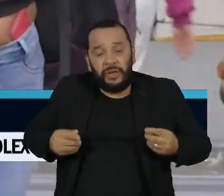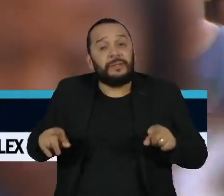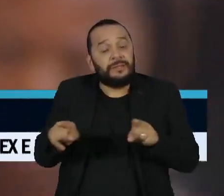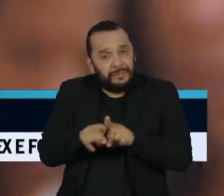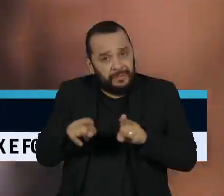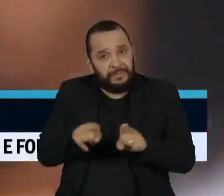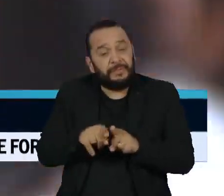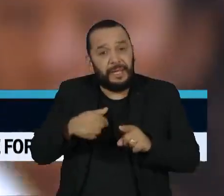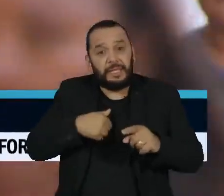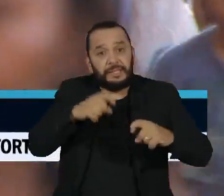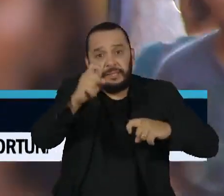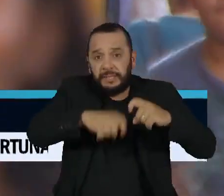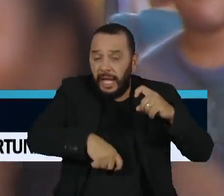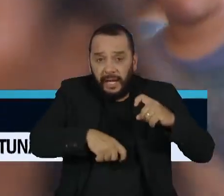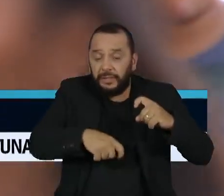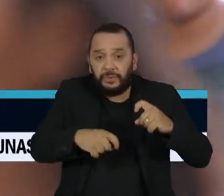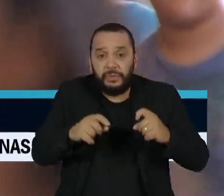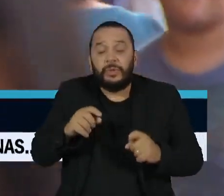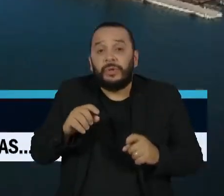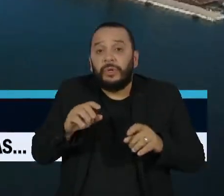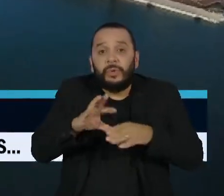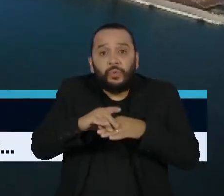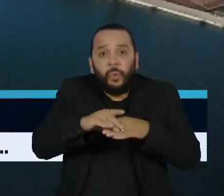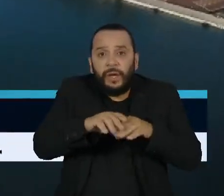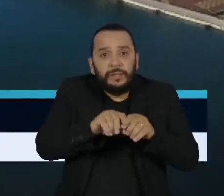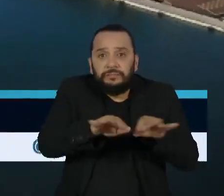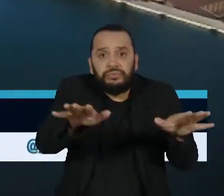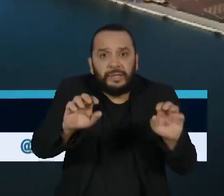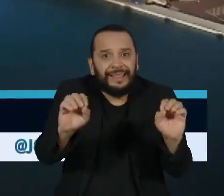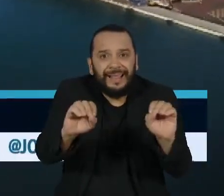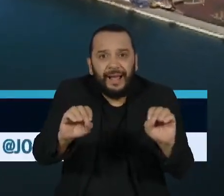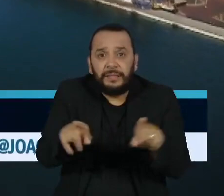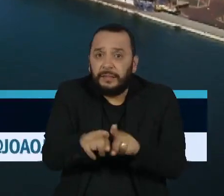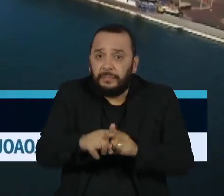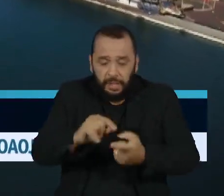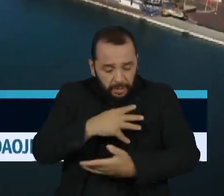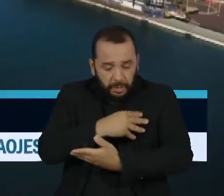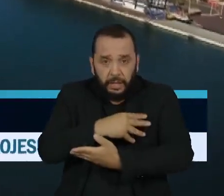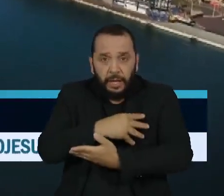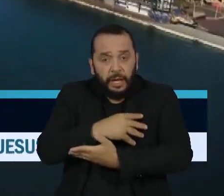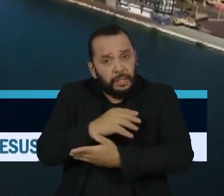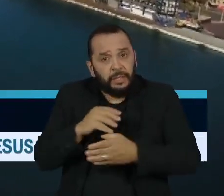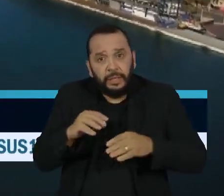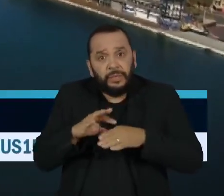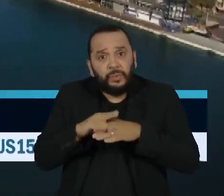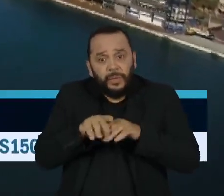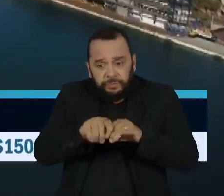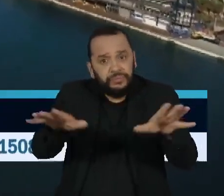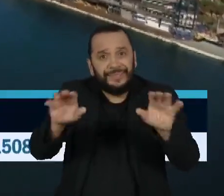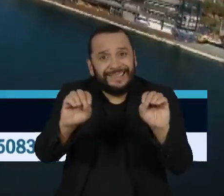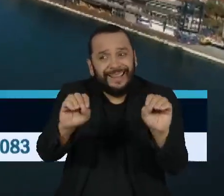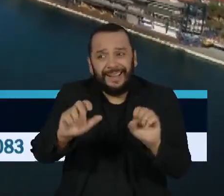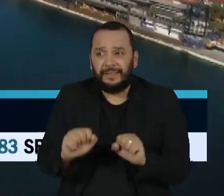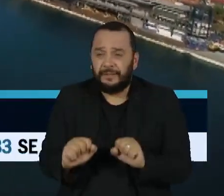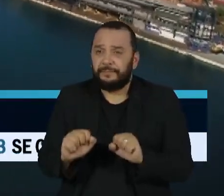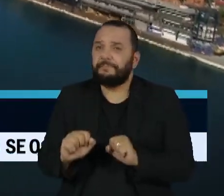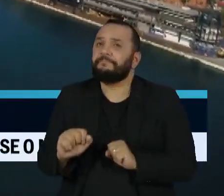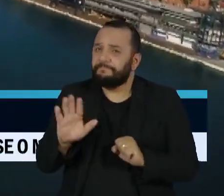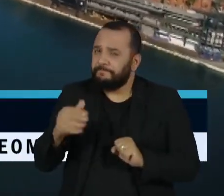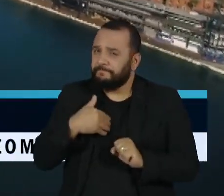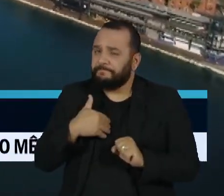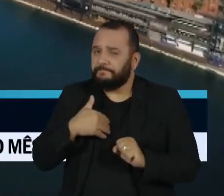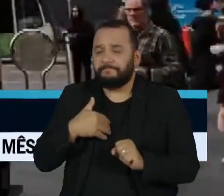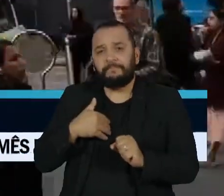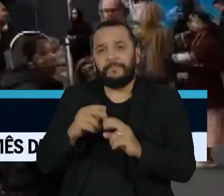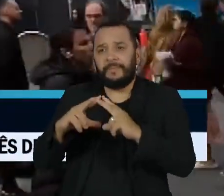nem por sexo, nem por amamentação. O mais importante no sucesso de Sydney é o fato de que não há nada de novo nas